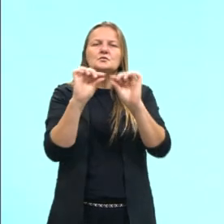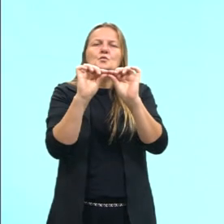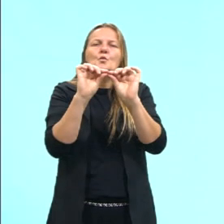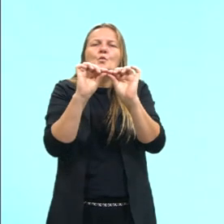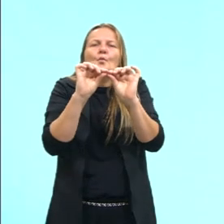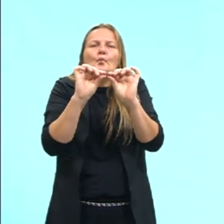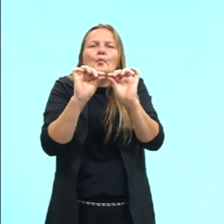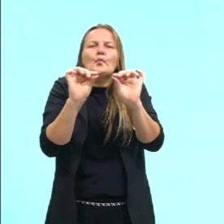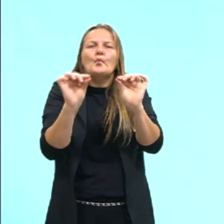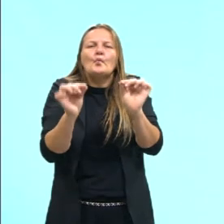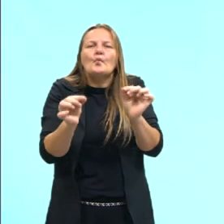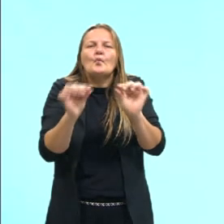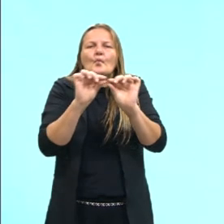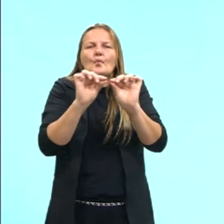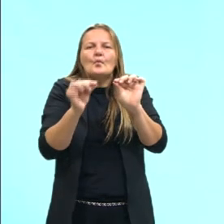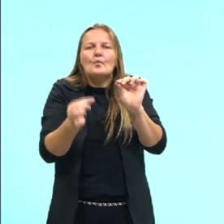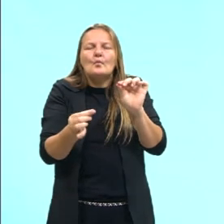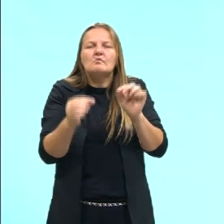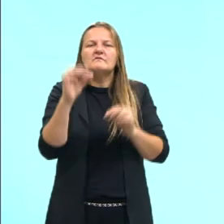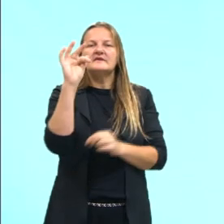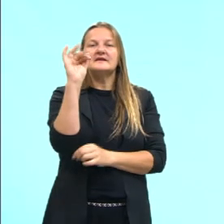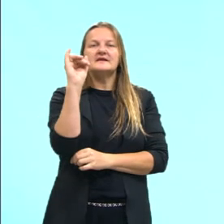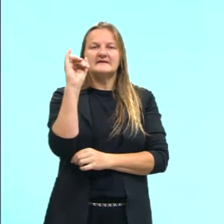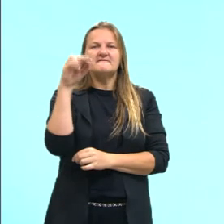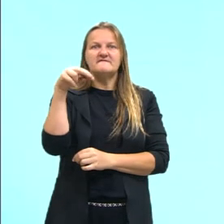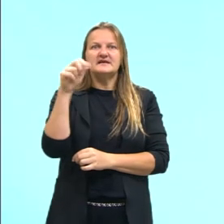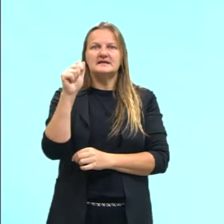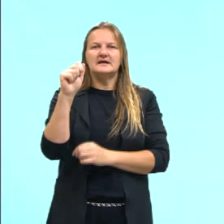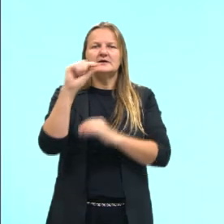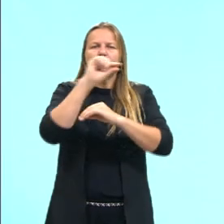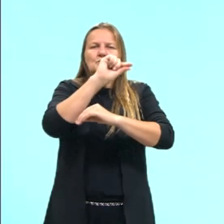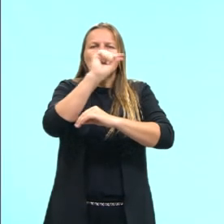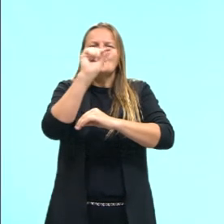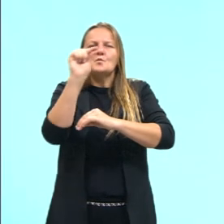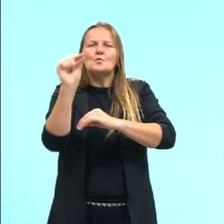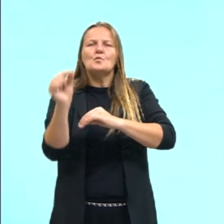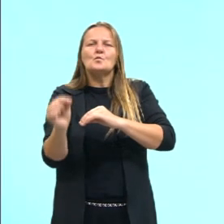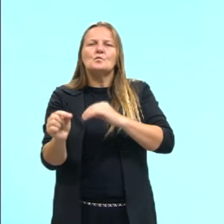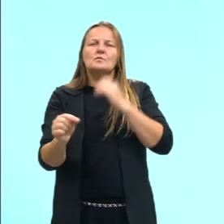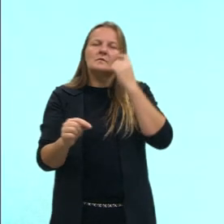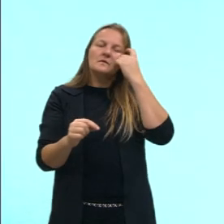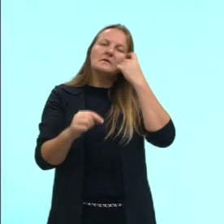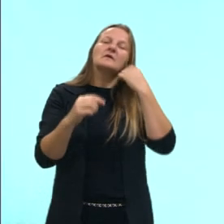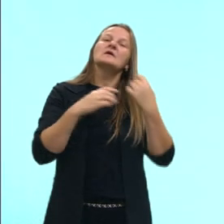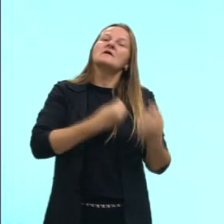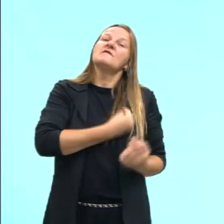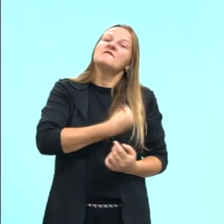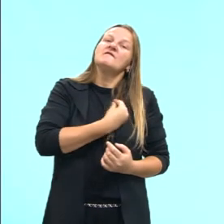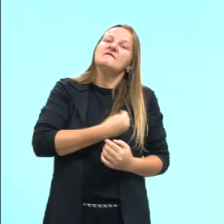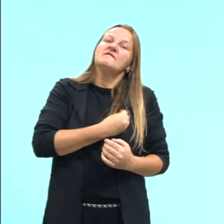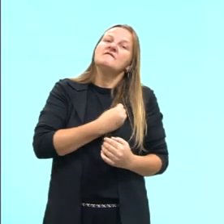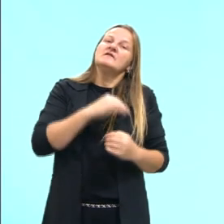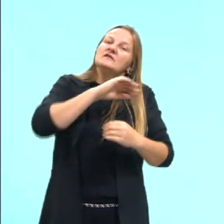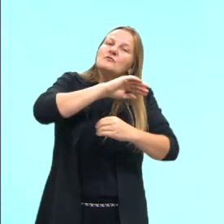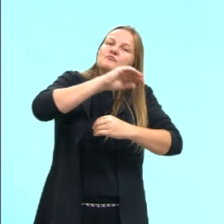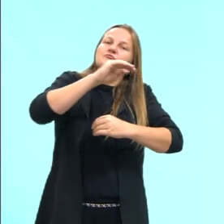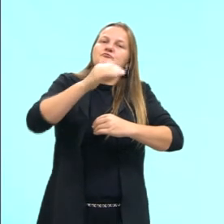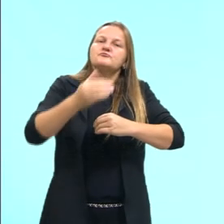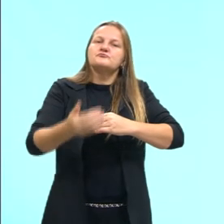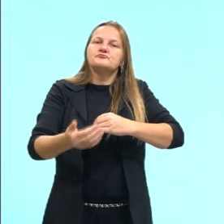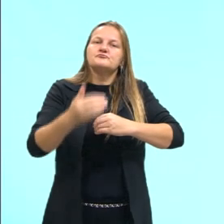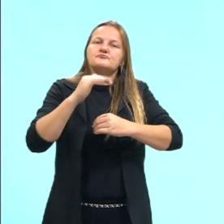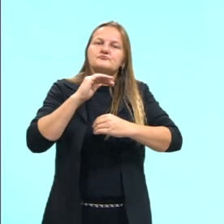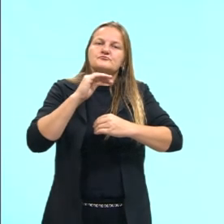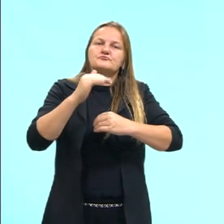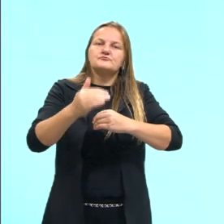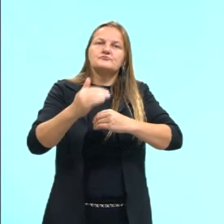fininha que vai fazer com que a gente tenha a nossa, né, toda biota, toda vida terrestre, consiga fazer isso